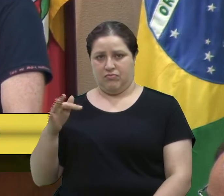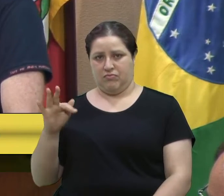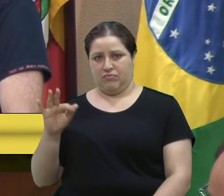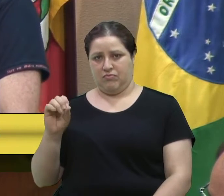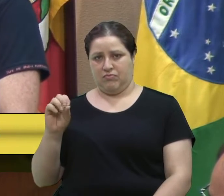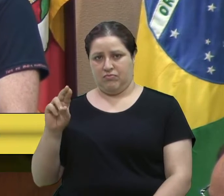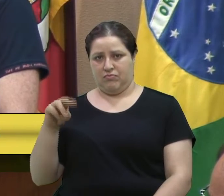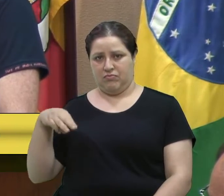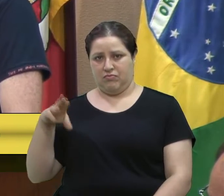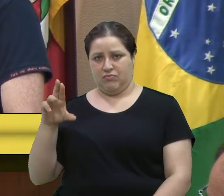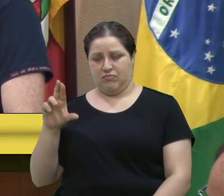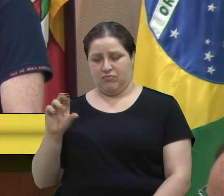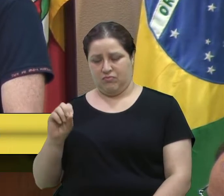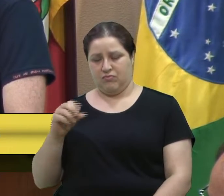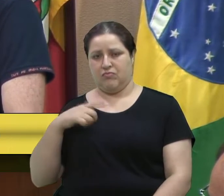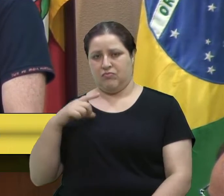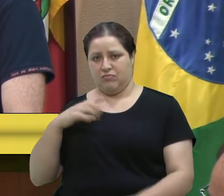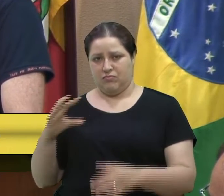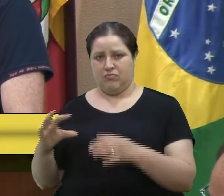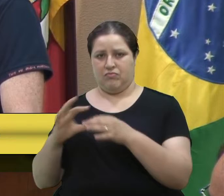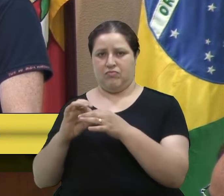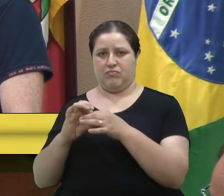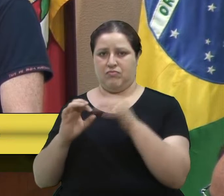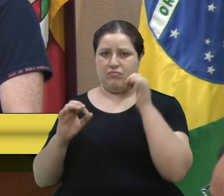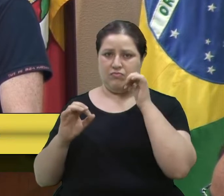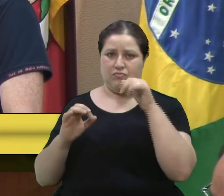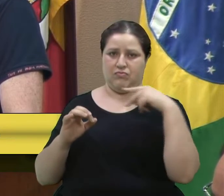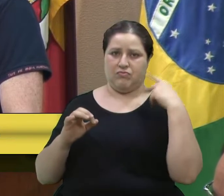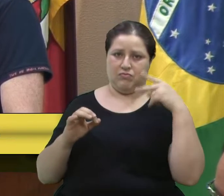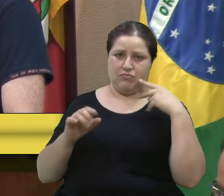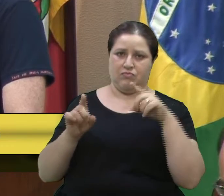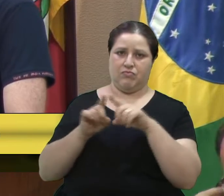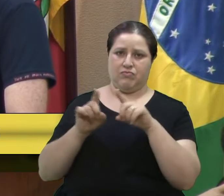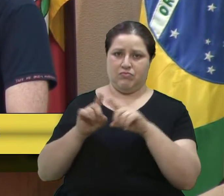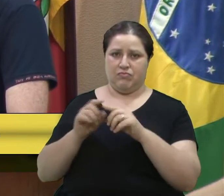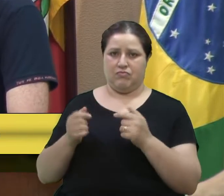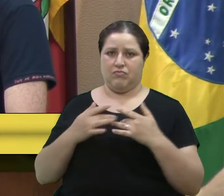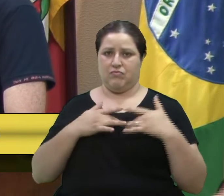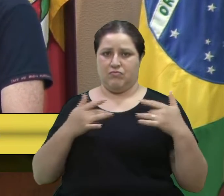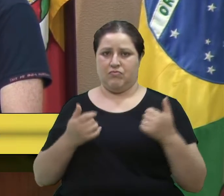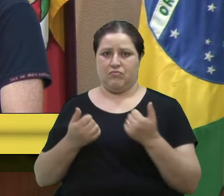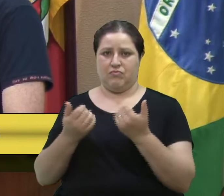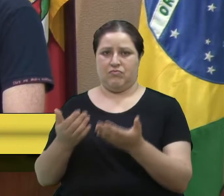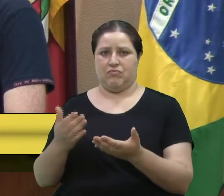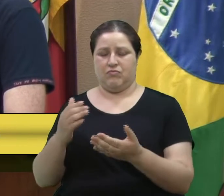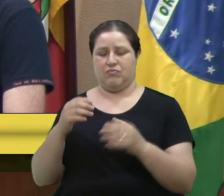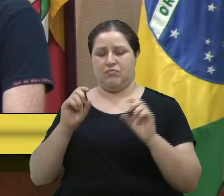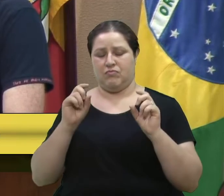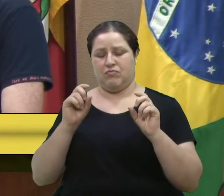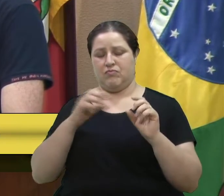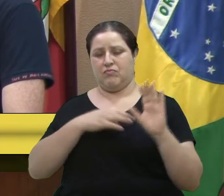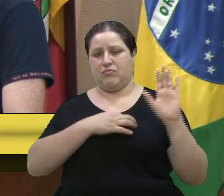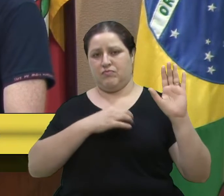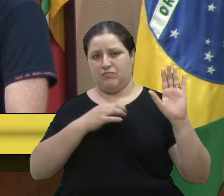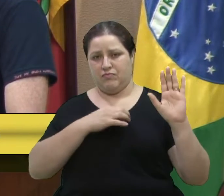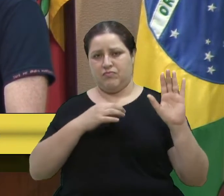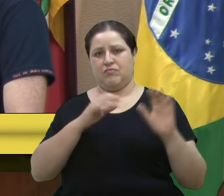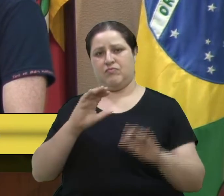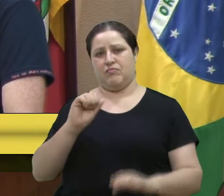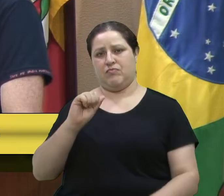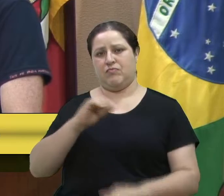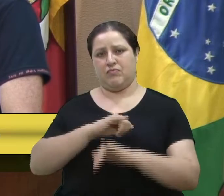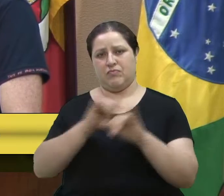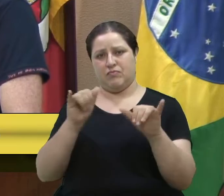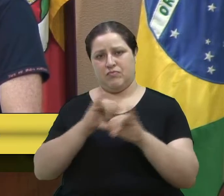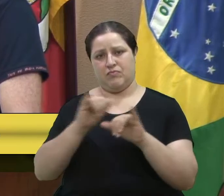vereadora, Denise Pessoa, inclusive com doações de campanha. Então, eu não quero acreditar que esse tipo de emenda, tentando manter